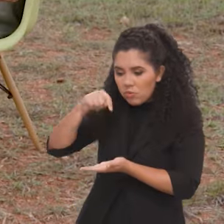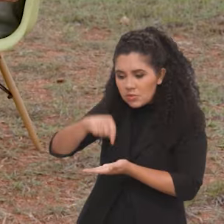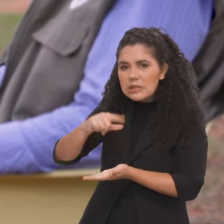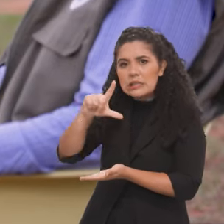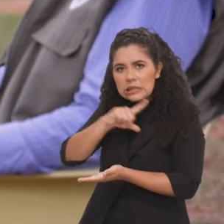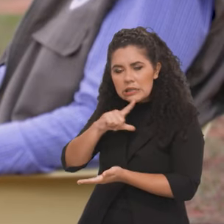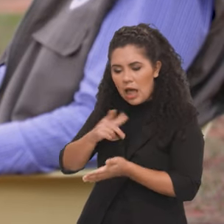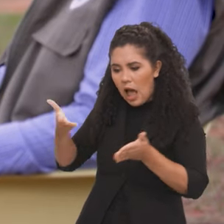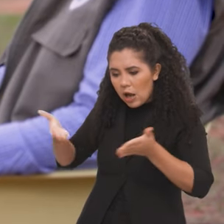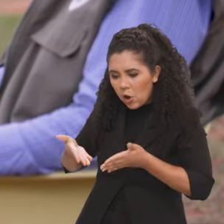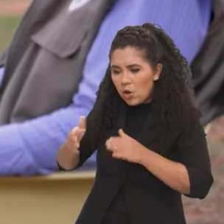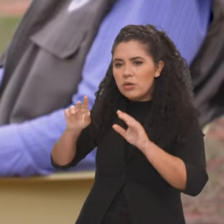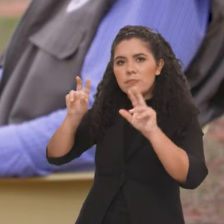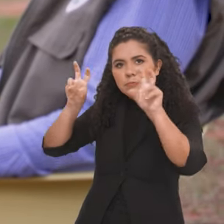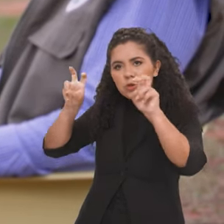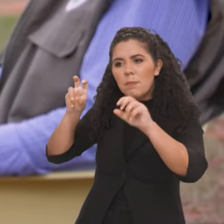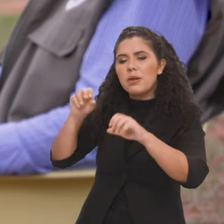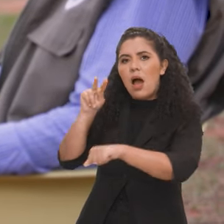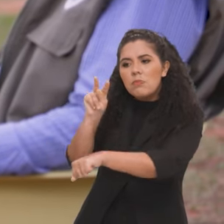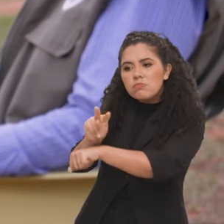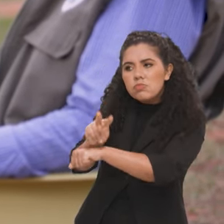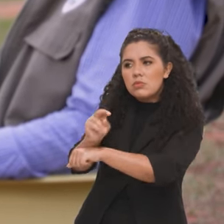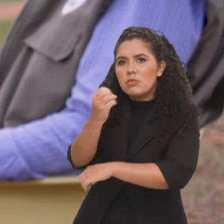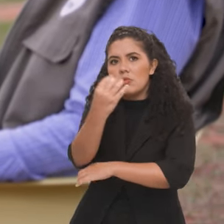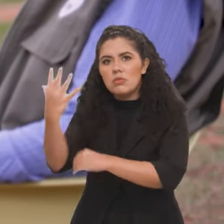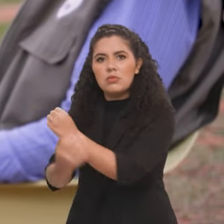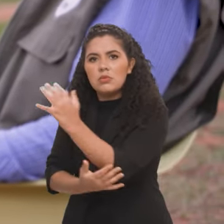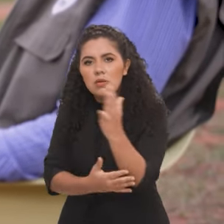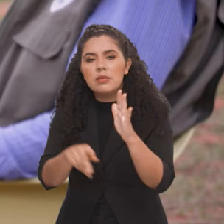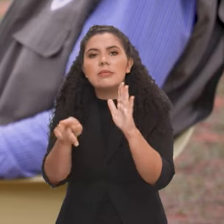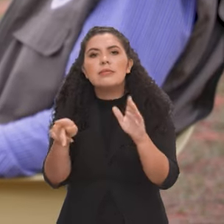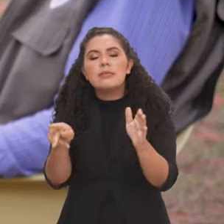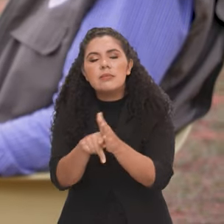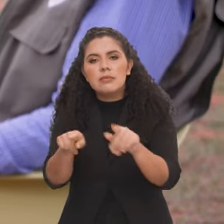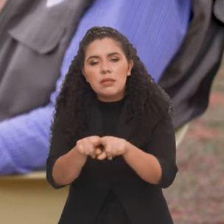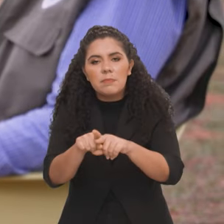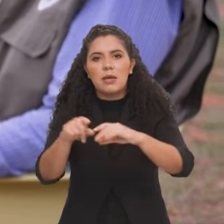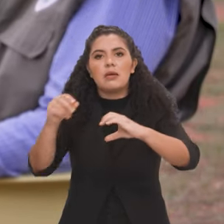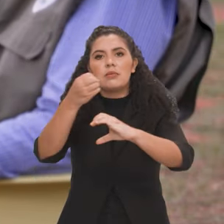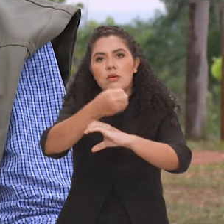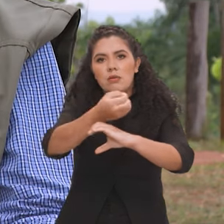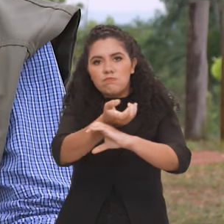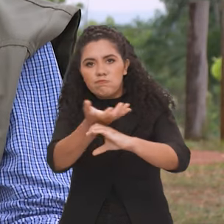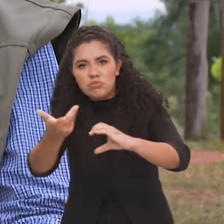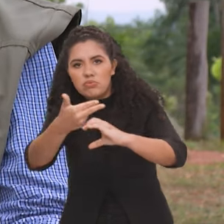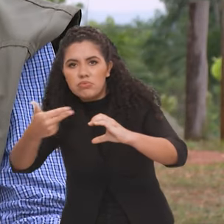enfrenta atualmente em relação à proteção dessas áreas naturais, da fauna, da flora? Olha, o que acontece?